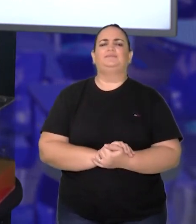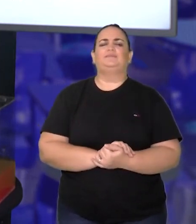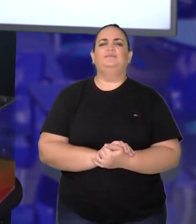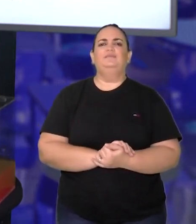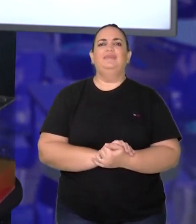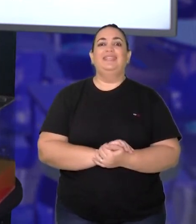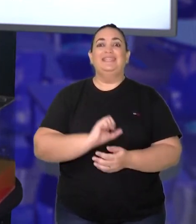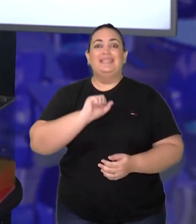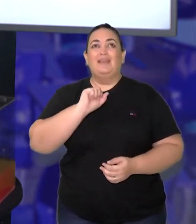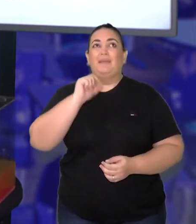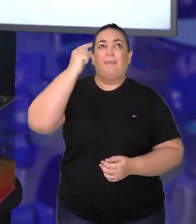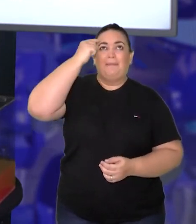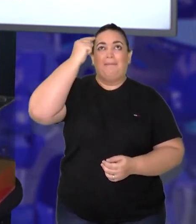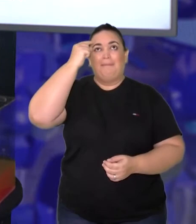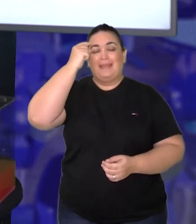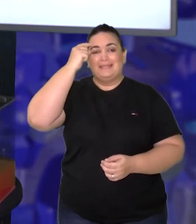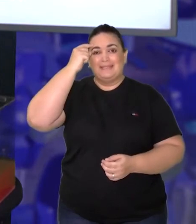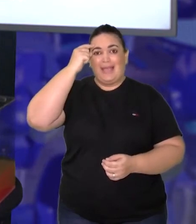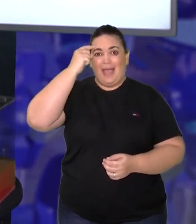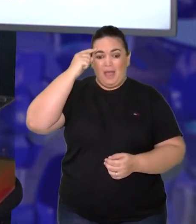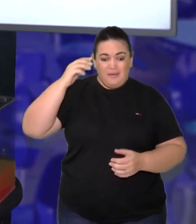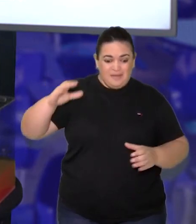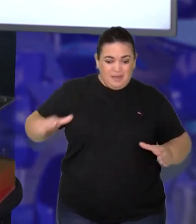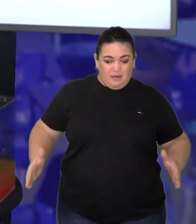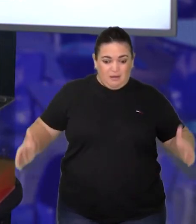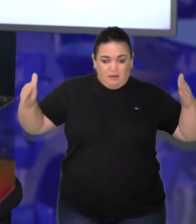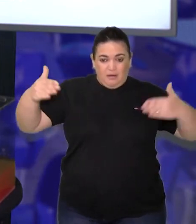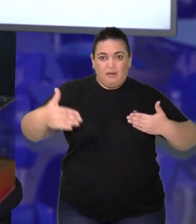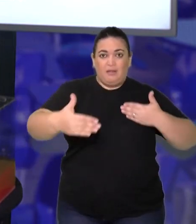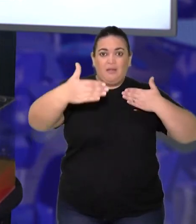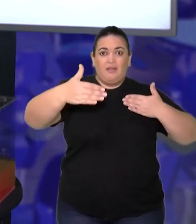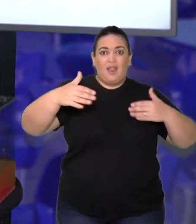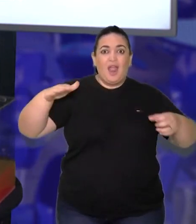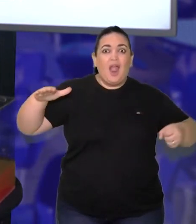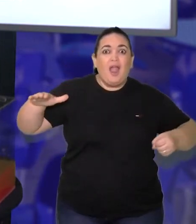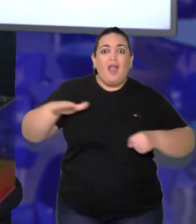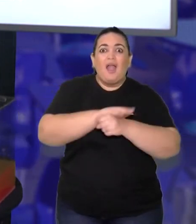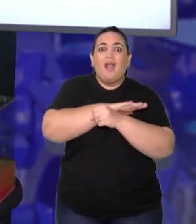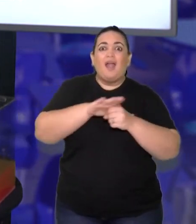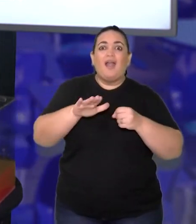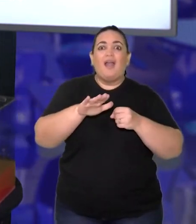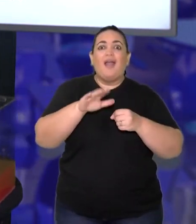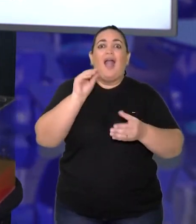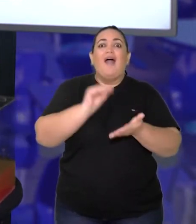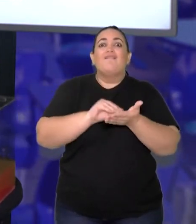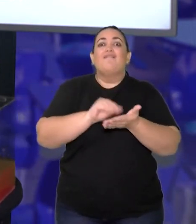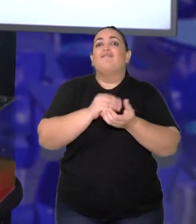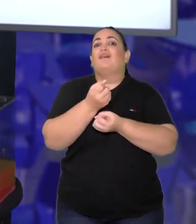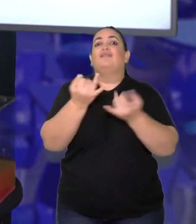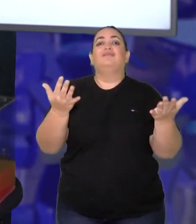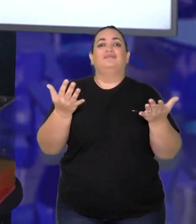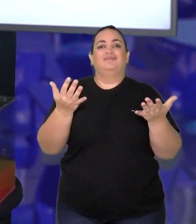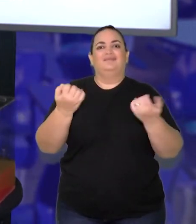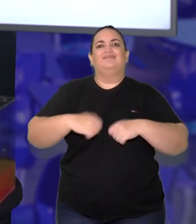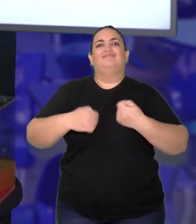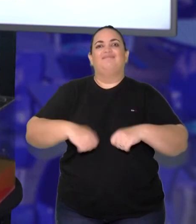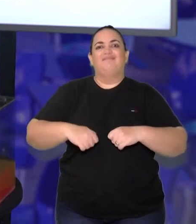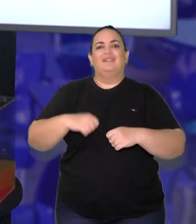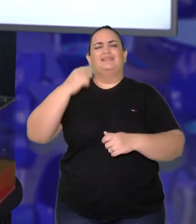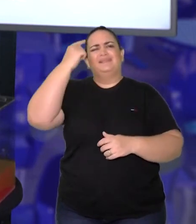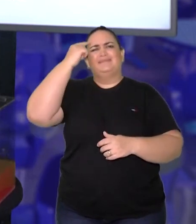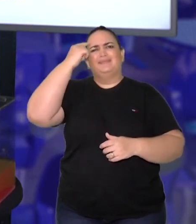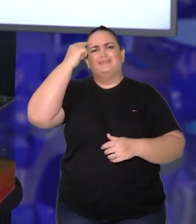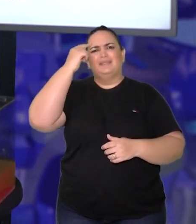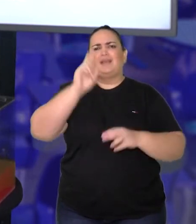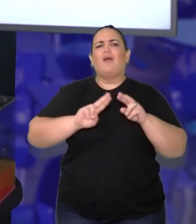questão do preenchimento, o preenchimento, a gente não tem todos os cubinhos expostos na imagem, tá? Precisamos